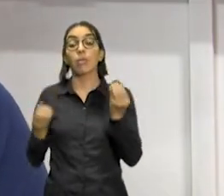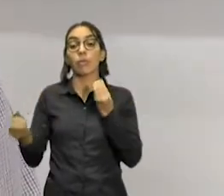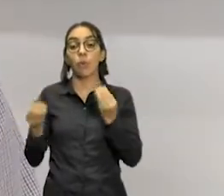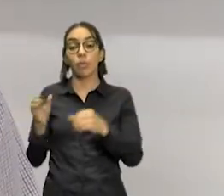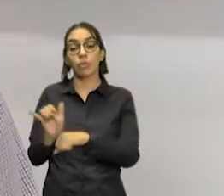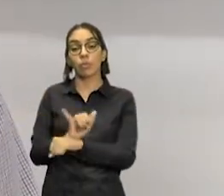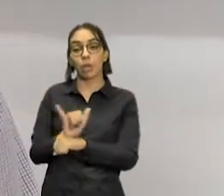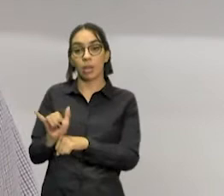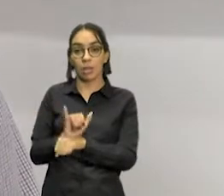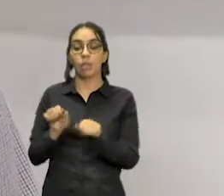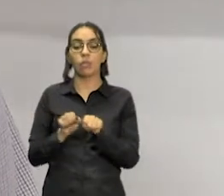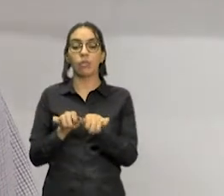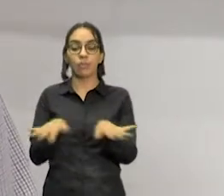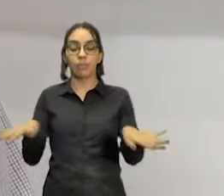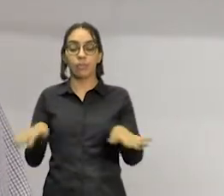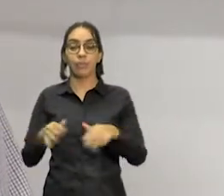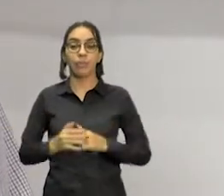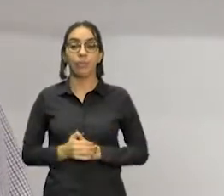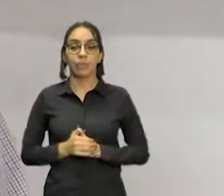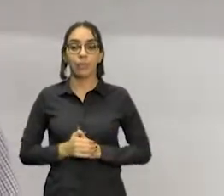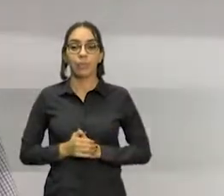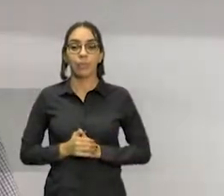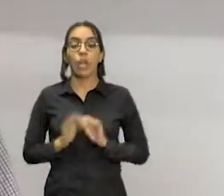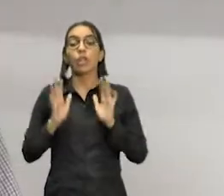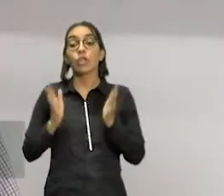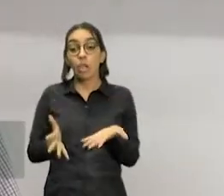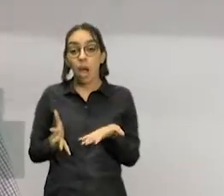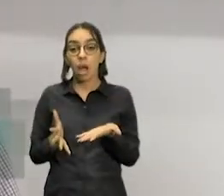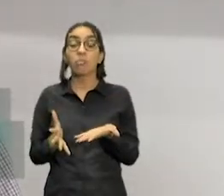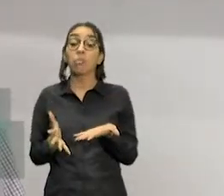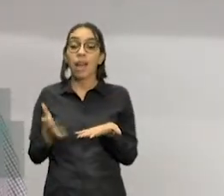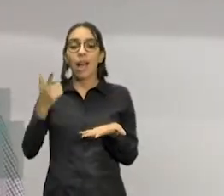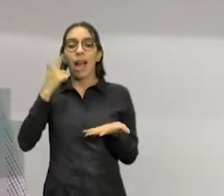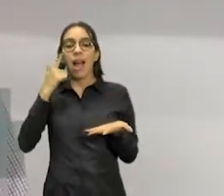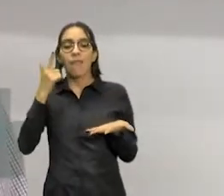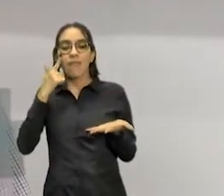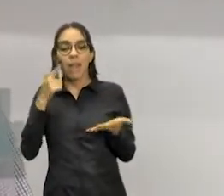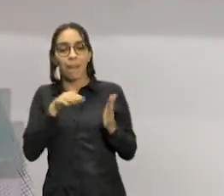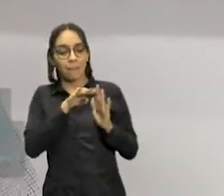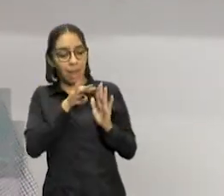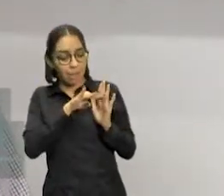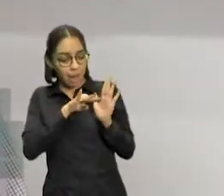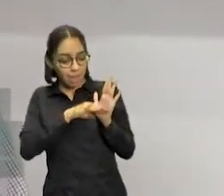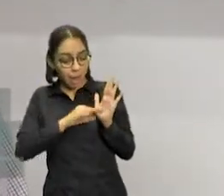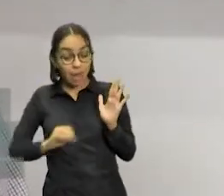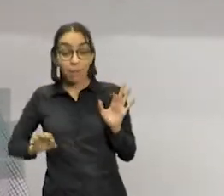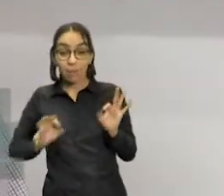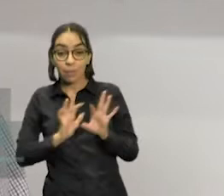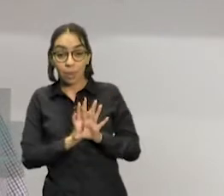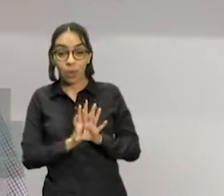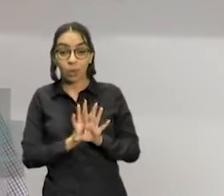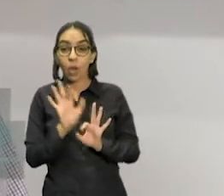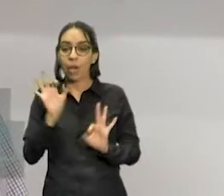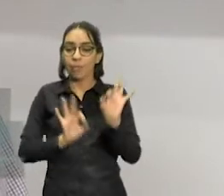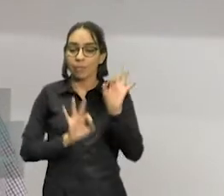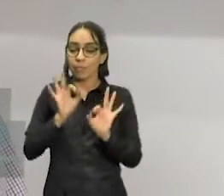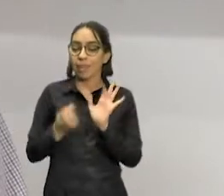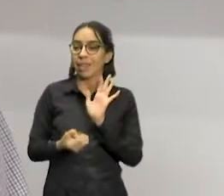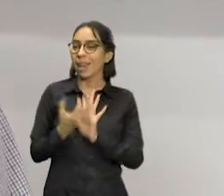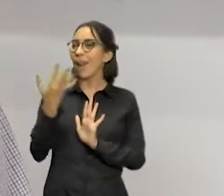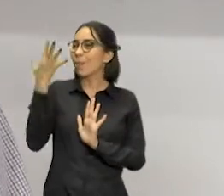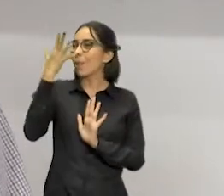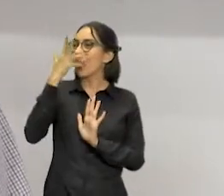equipes. Uma vez com os dados na mão, você pode gerar todos esses gráficos e painéis bonitos que tem aqui.